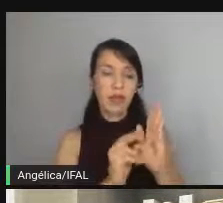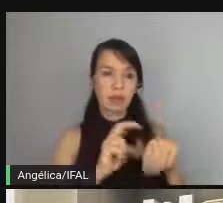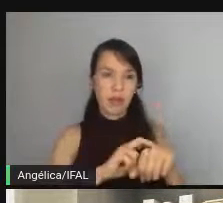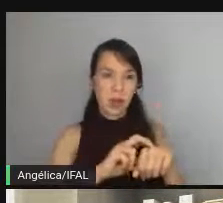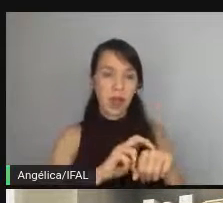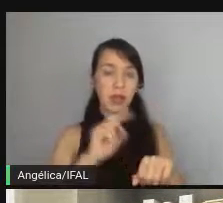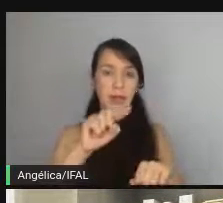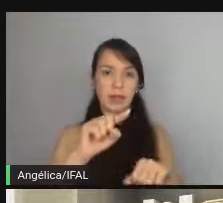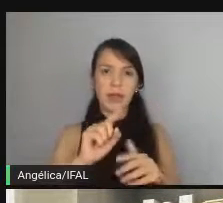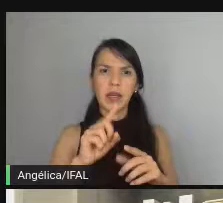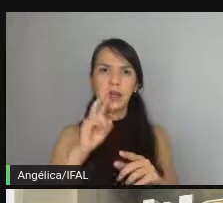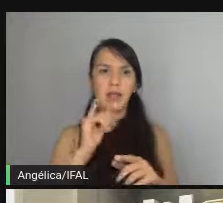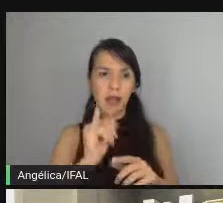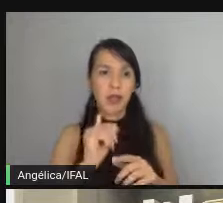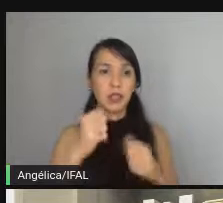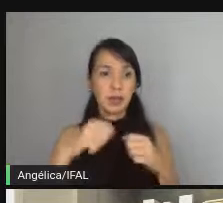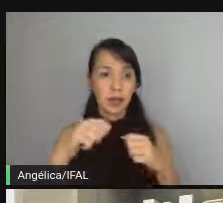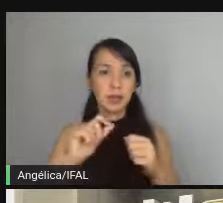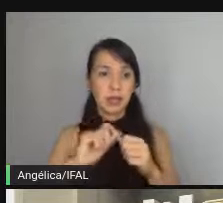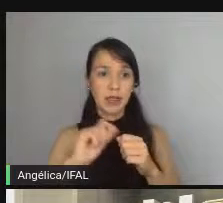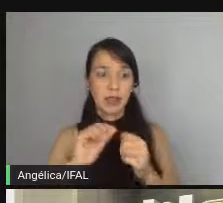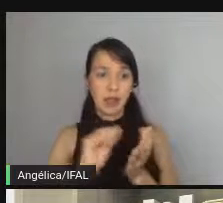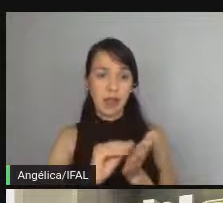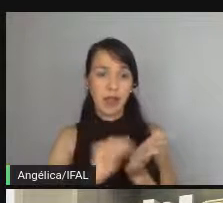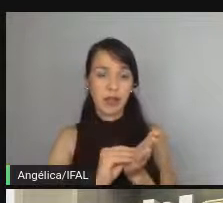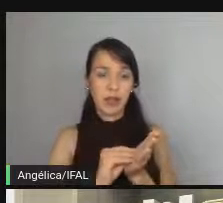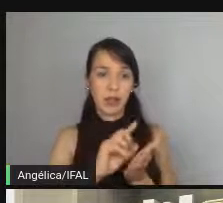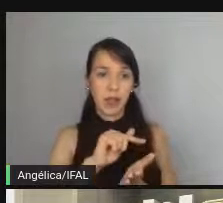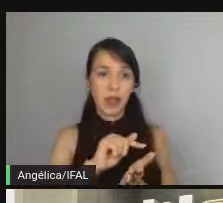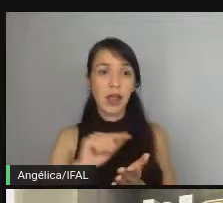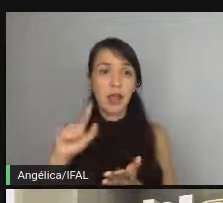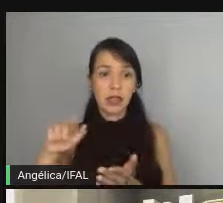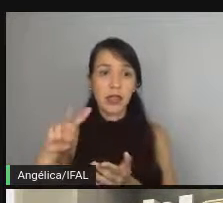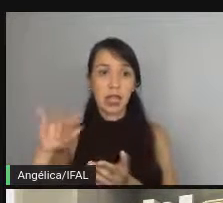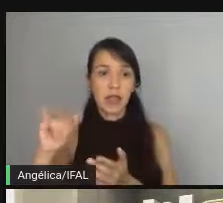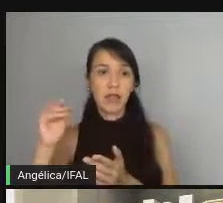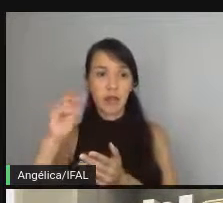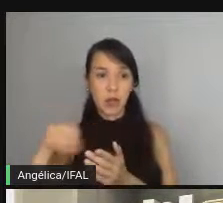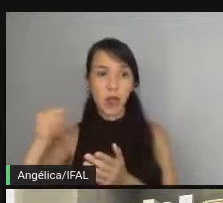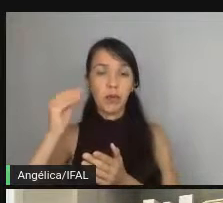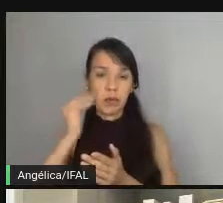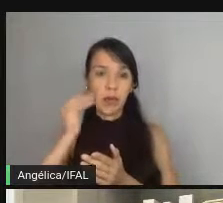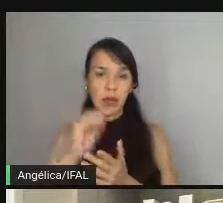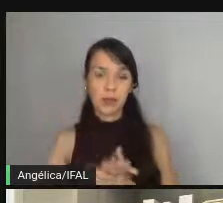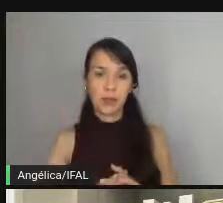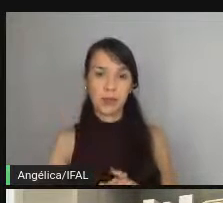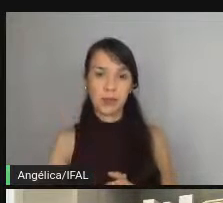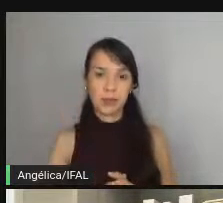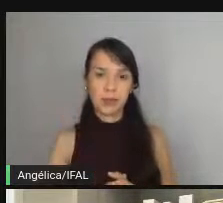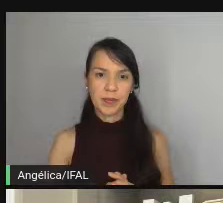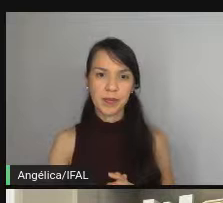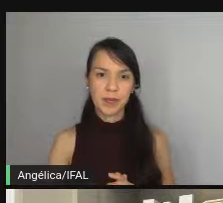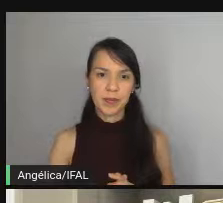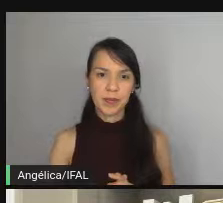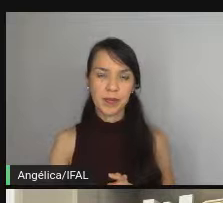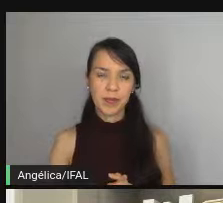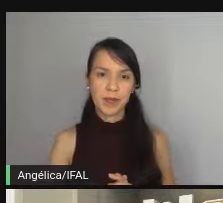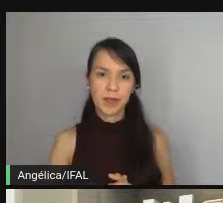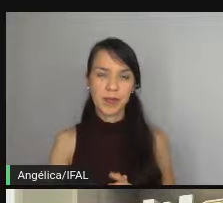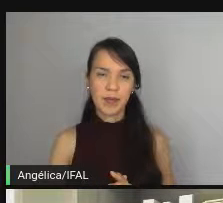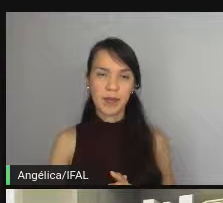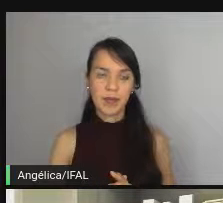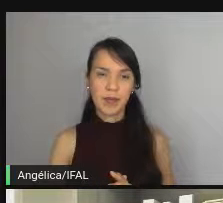provavelmente deve dizer o que é que o que é que tá faltando né ele não vai nem rodar o teste né se a gente fazer um um teste por exemplo